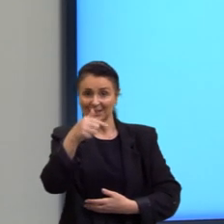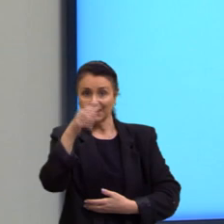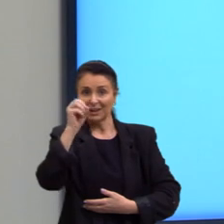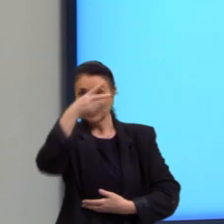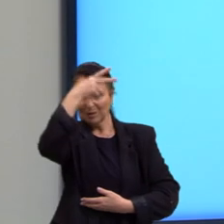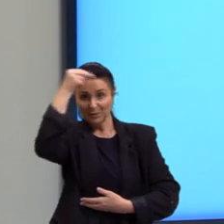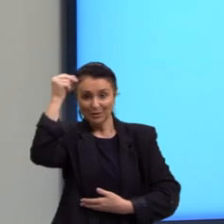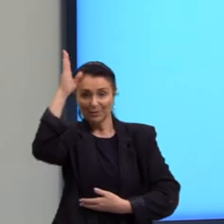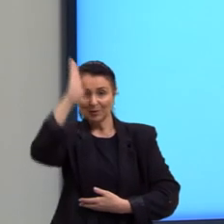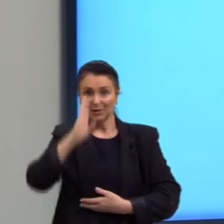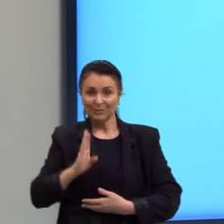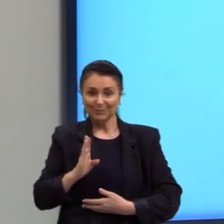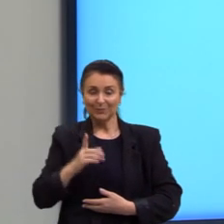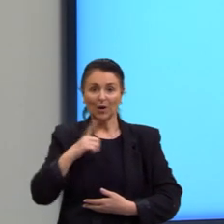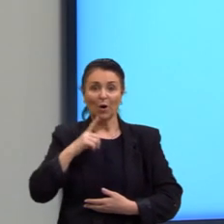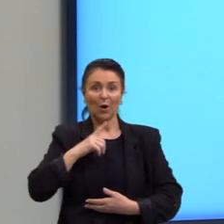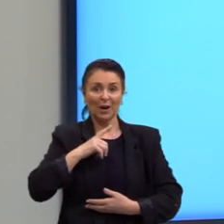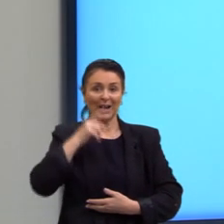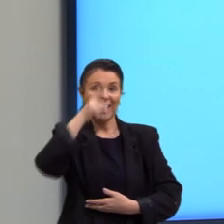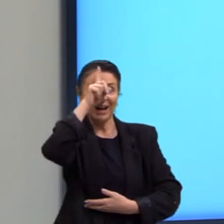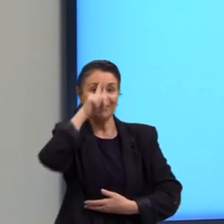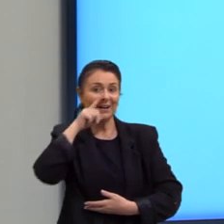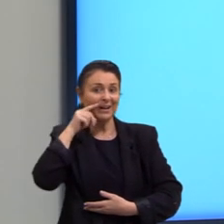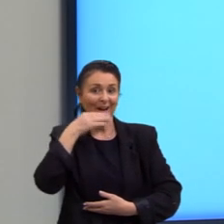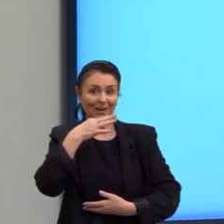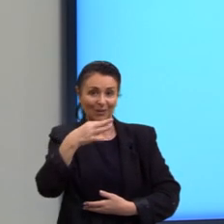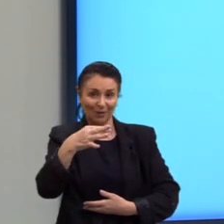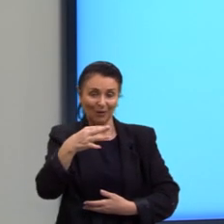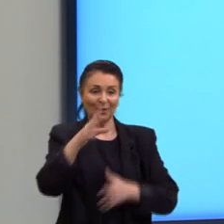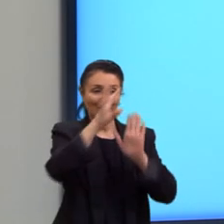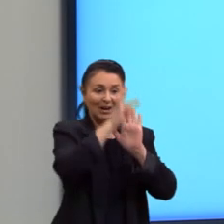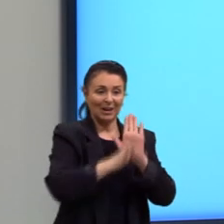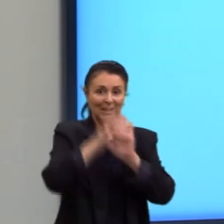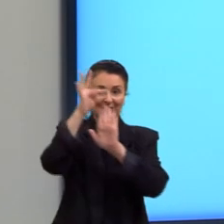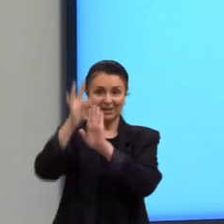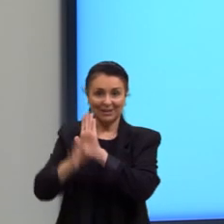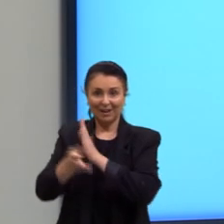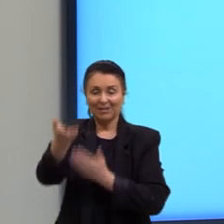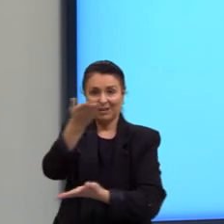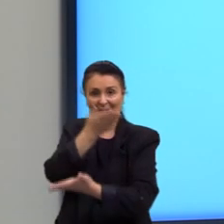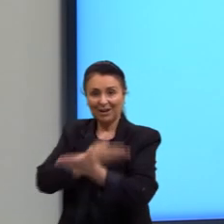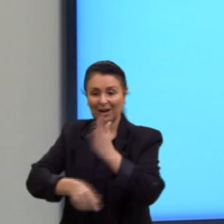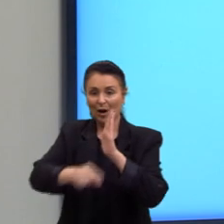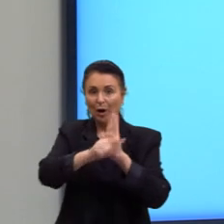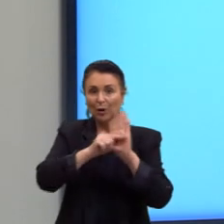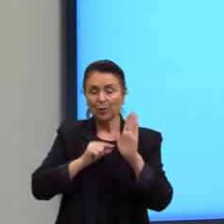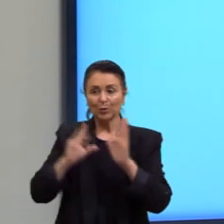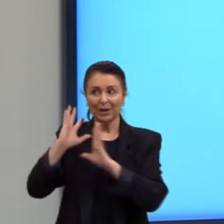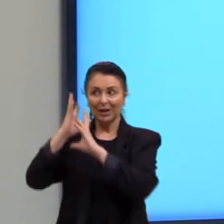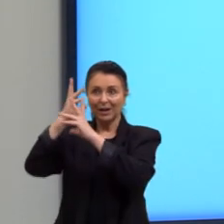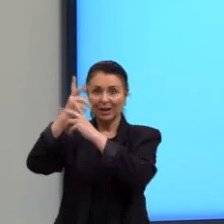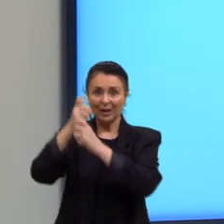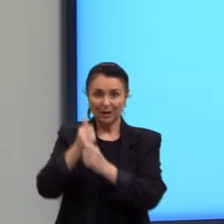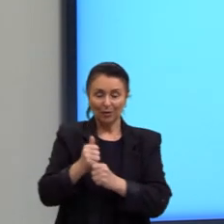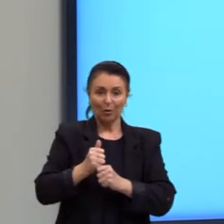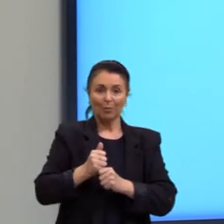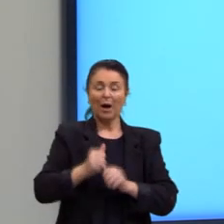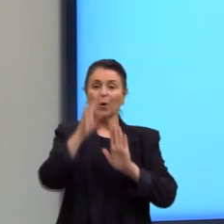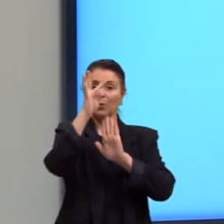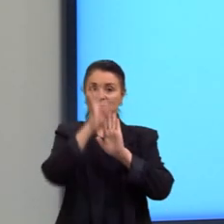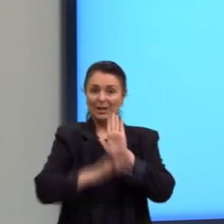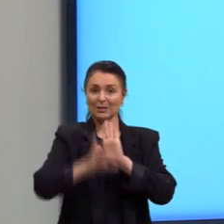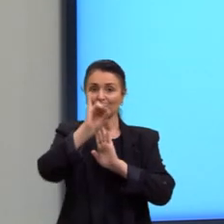Intertextualidade marcada em amarelo ali, intertextualidade referencial. A autora retoma a menção ao texto do IBGE